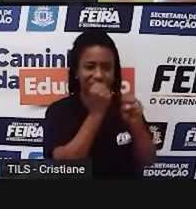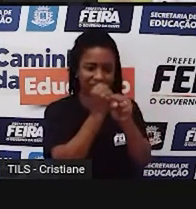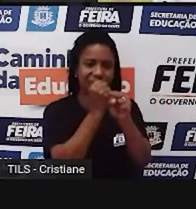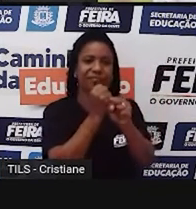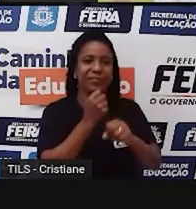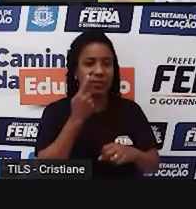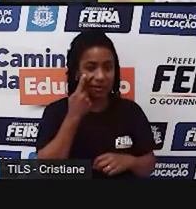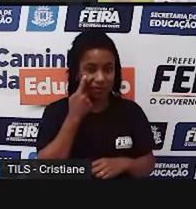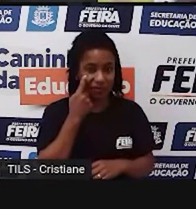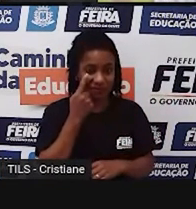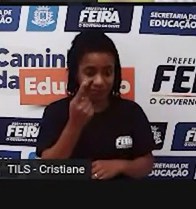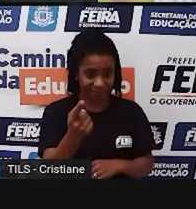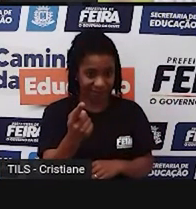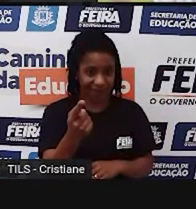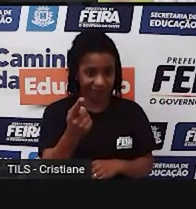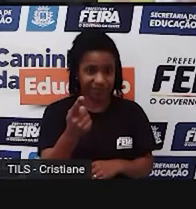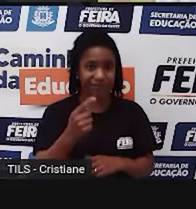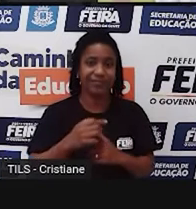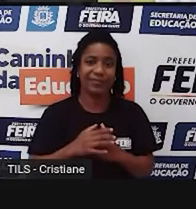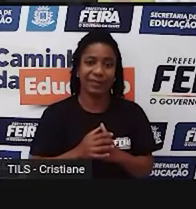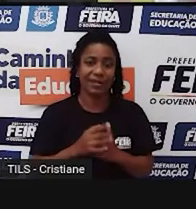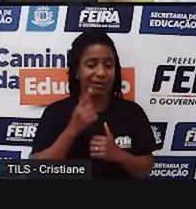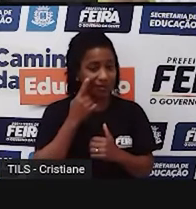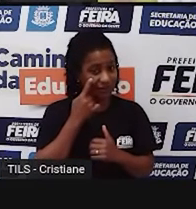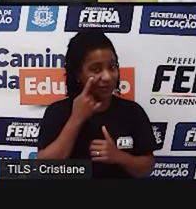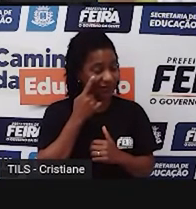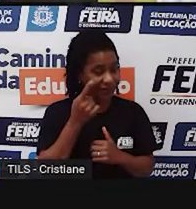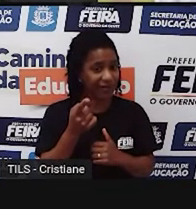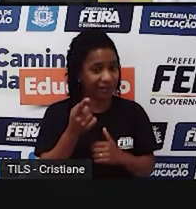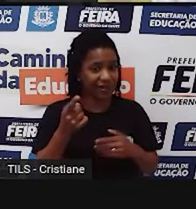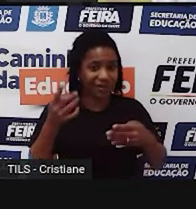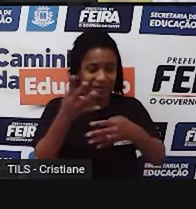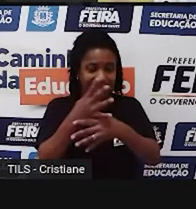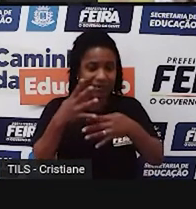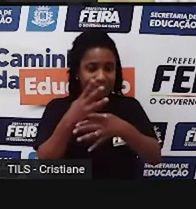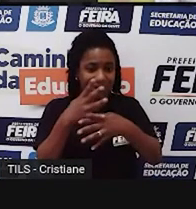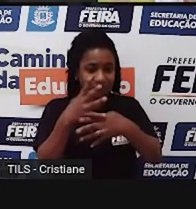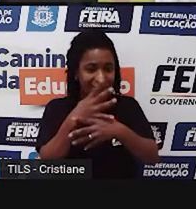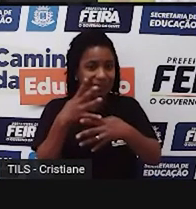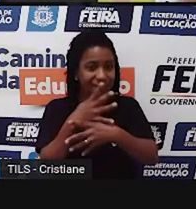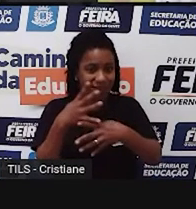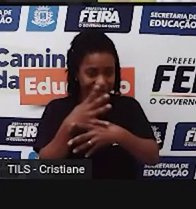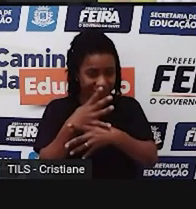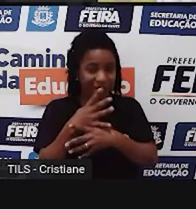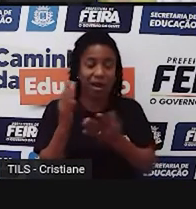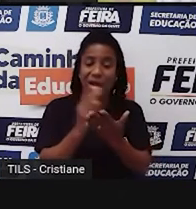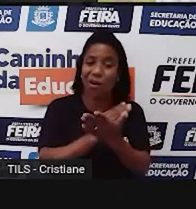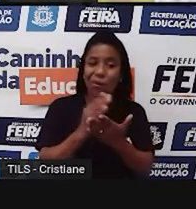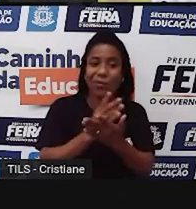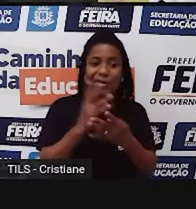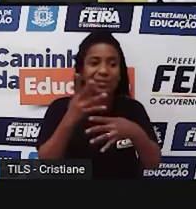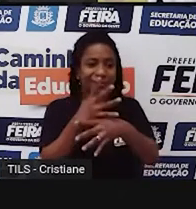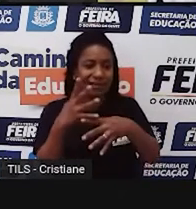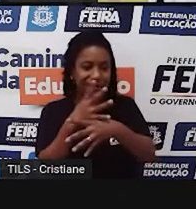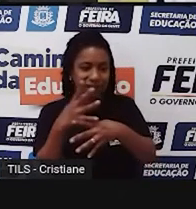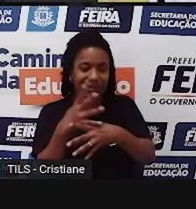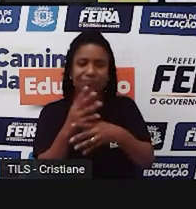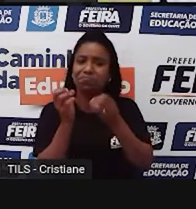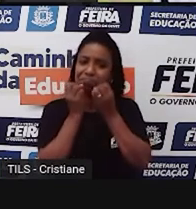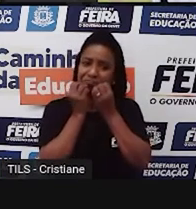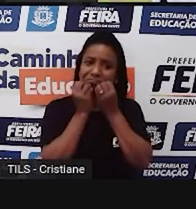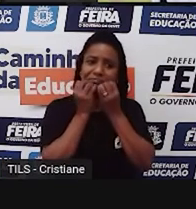agora só para você enxergar a cidade como um todo, primeiro eu falei de cidades, a diferença é que algumas cidades são mais ricas, outras cidades são,